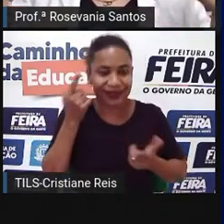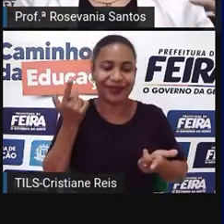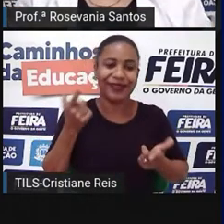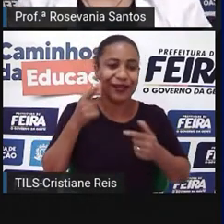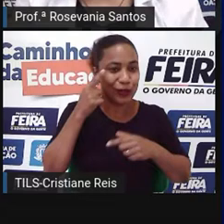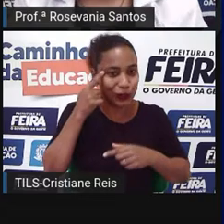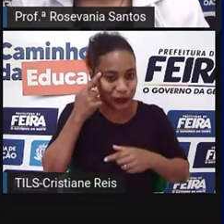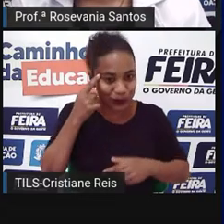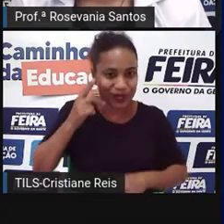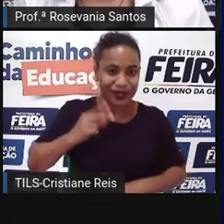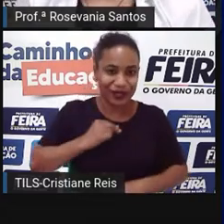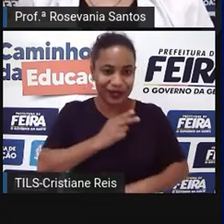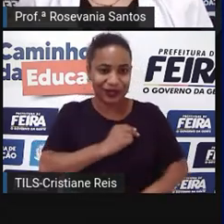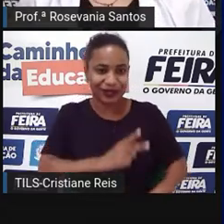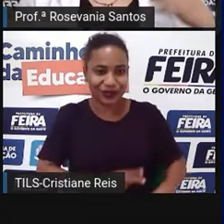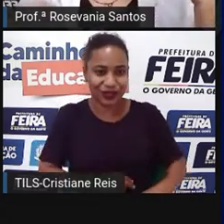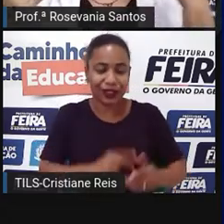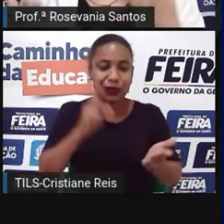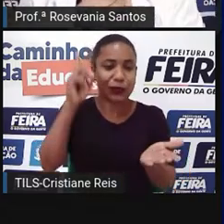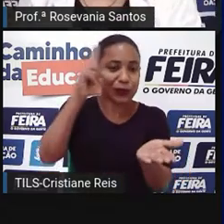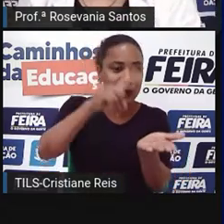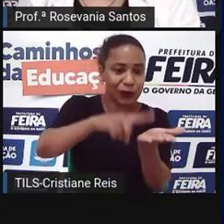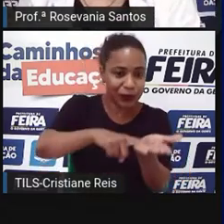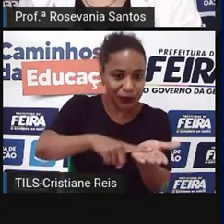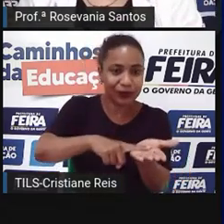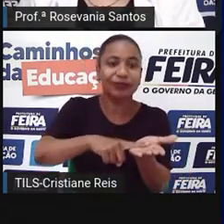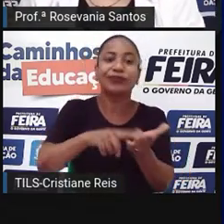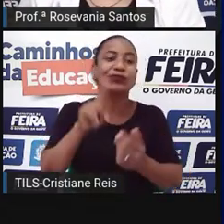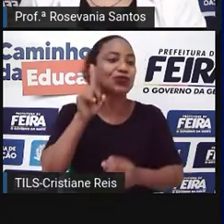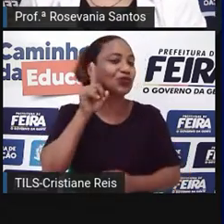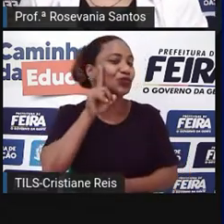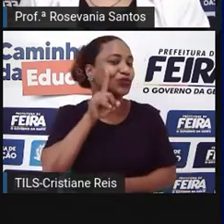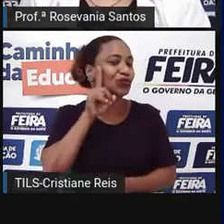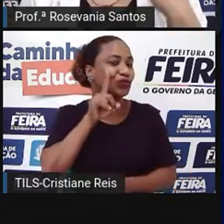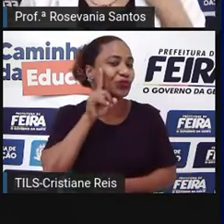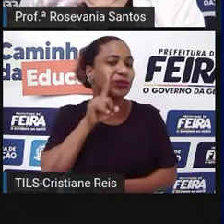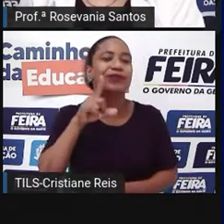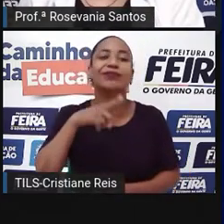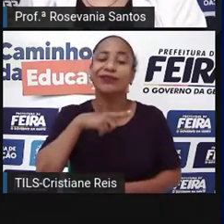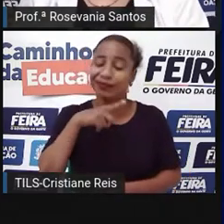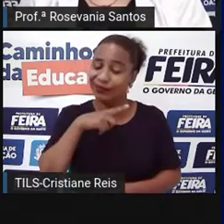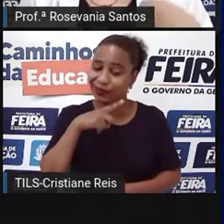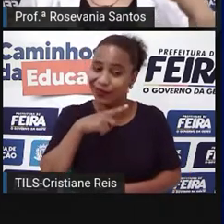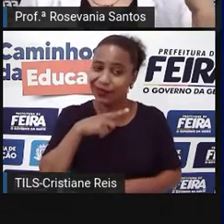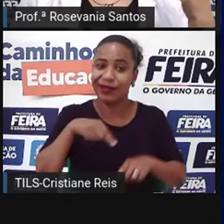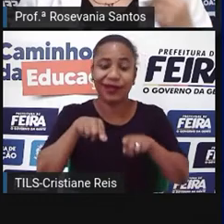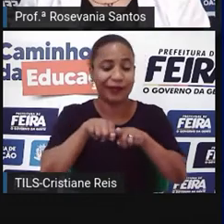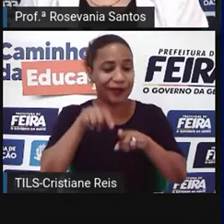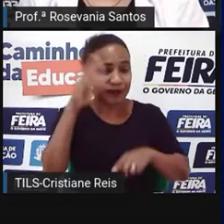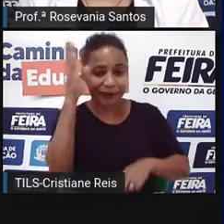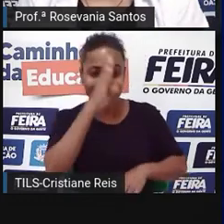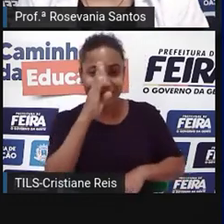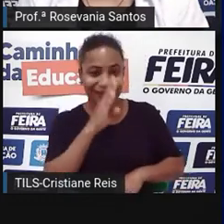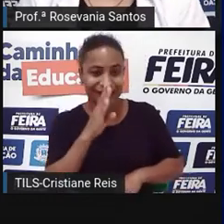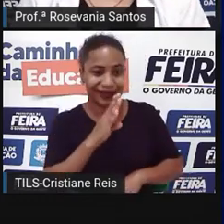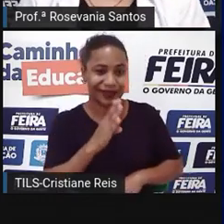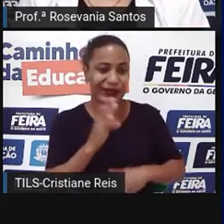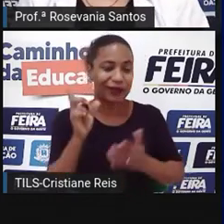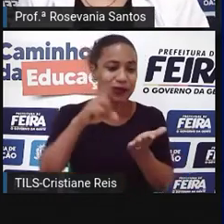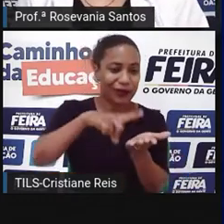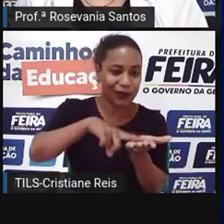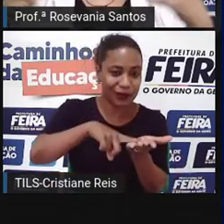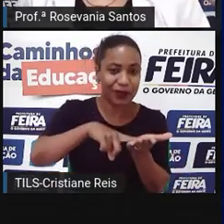assim, mesmo tendo essas rivalidades, tem um dedinho ali, né, dos Estados Unidos, até com o próprio Brasil, com os países